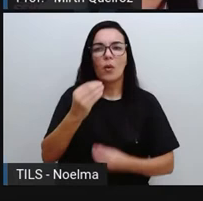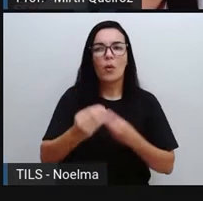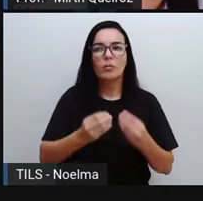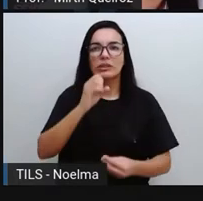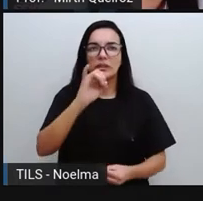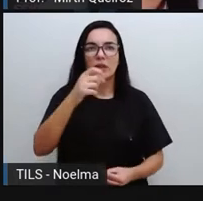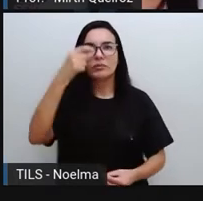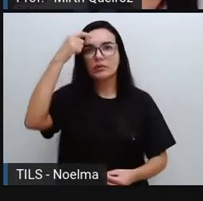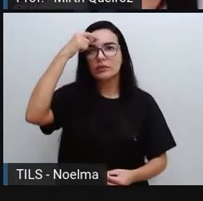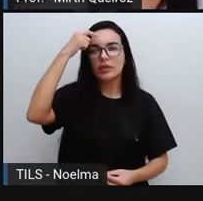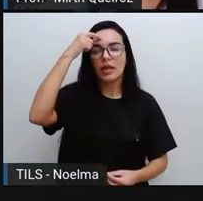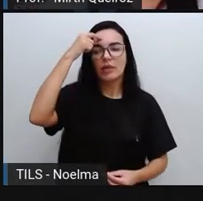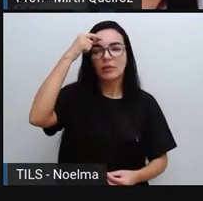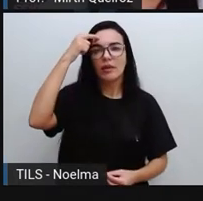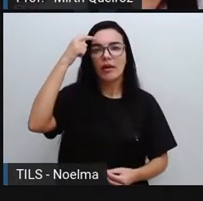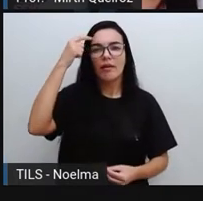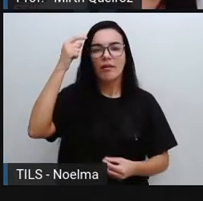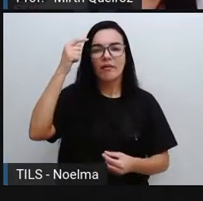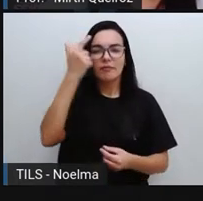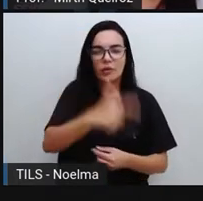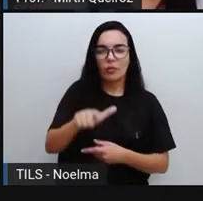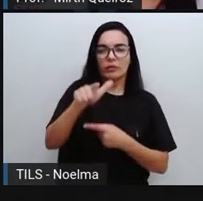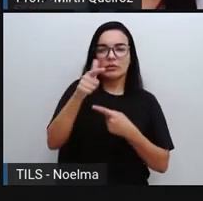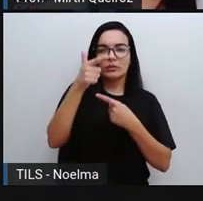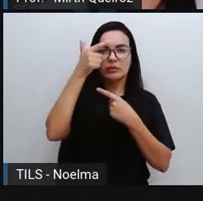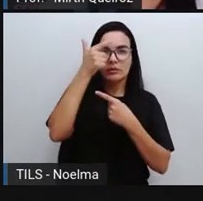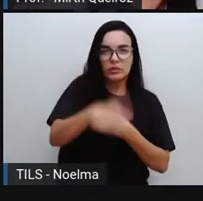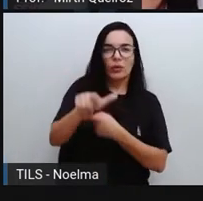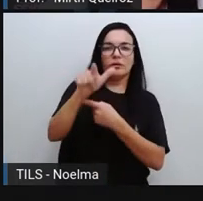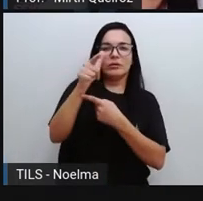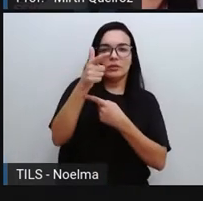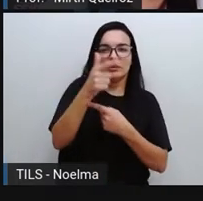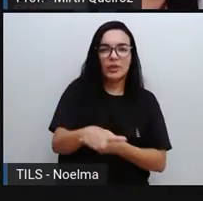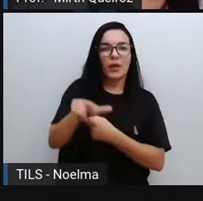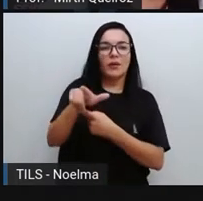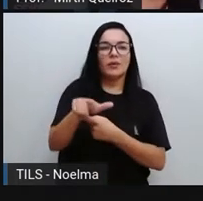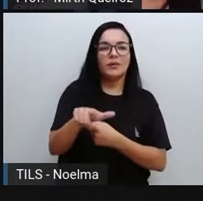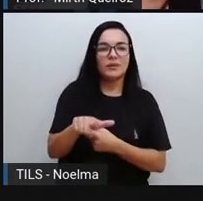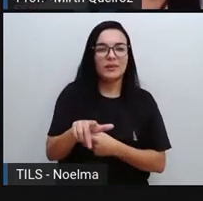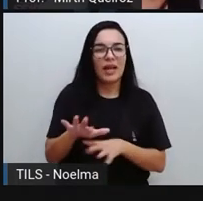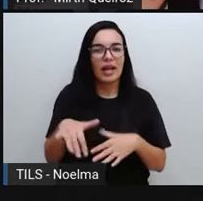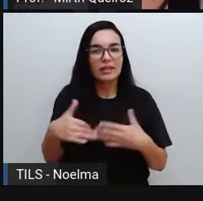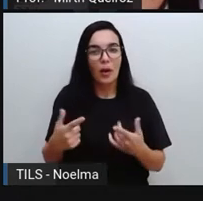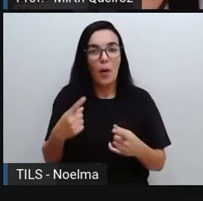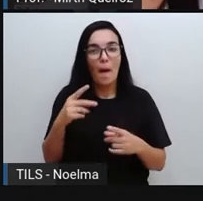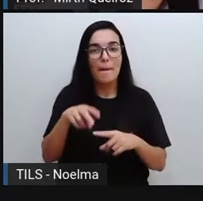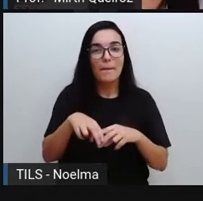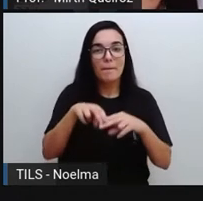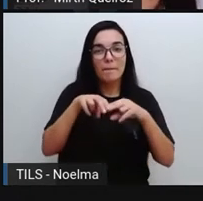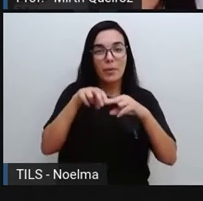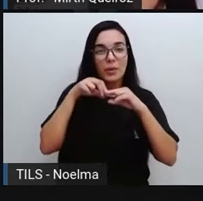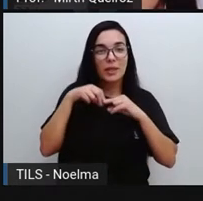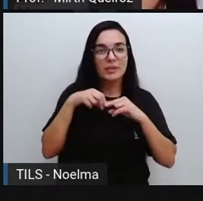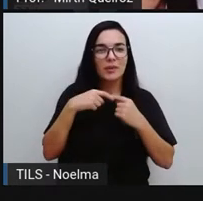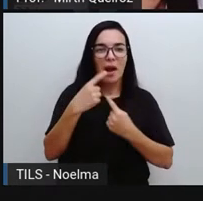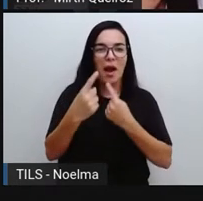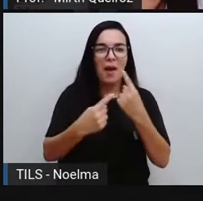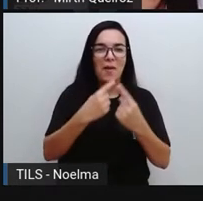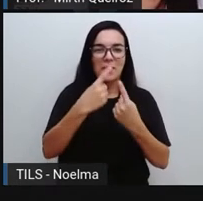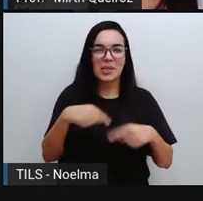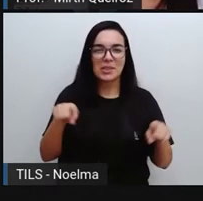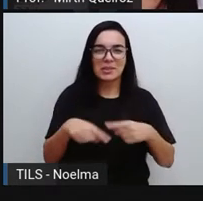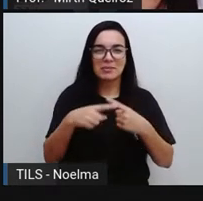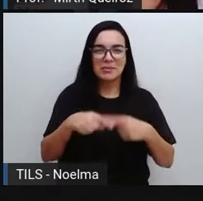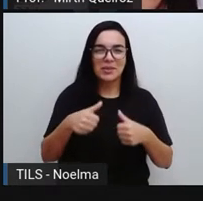inúmeras vezes a mesma música. Por isso, algumas melodias grudam em nossa